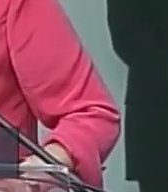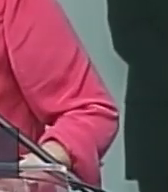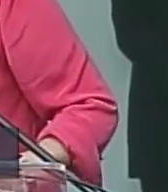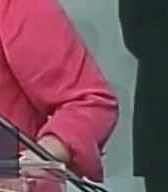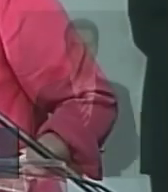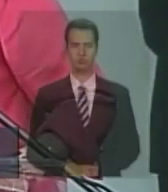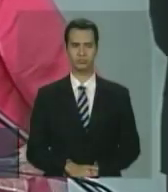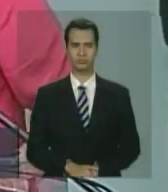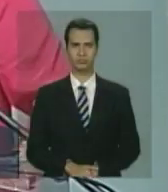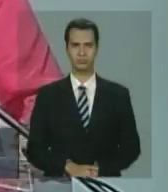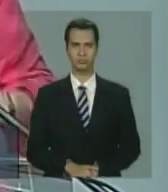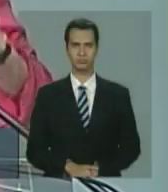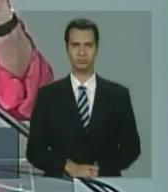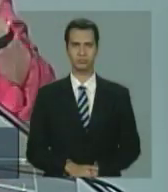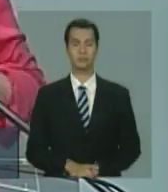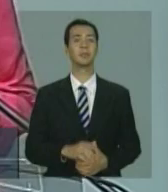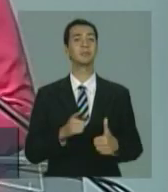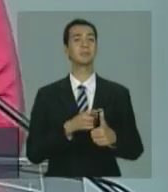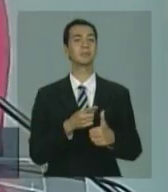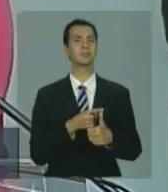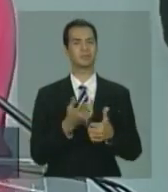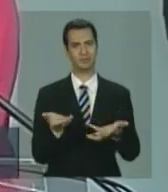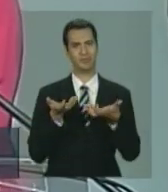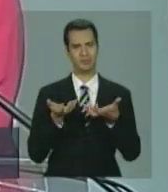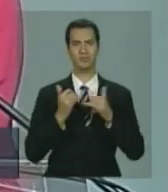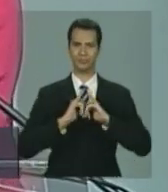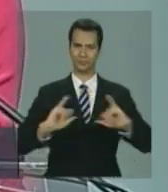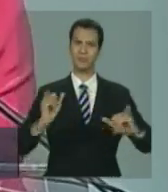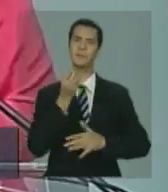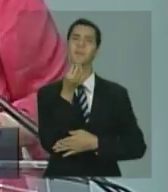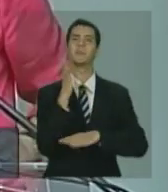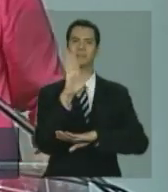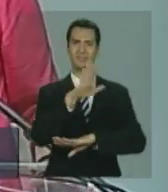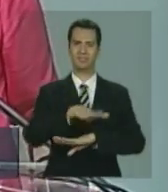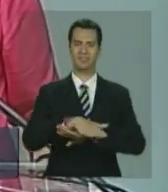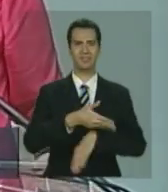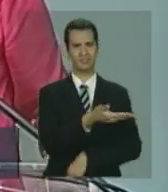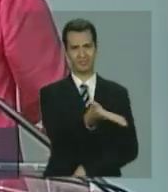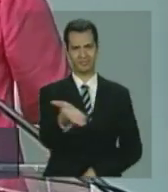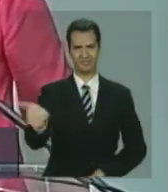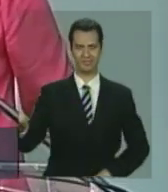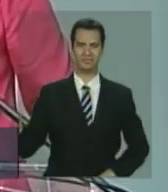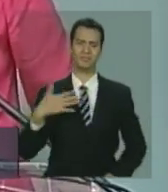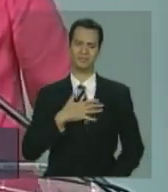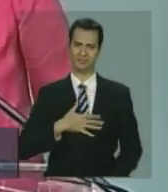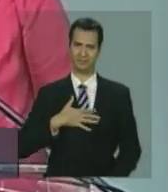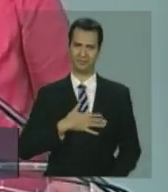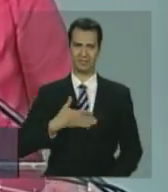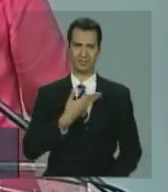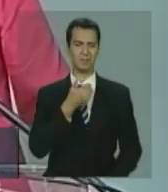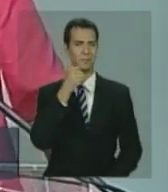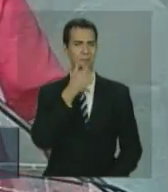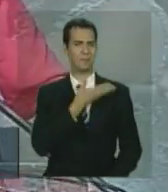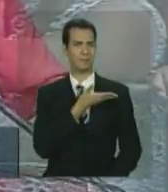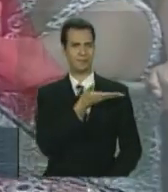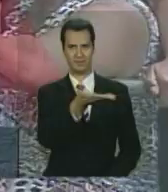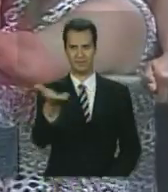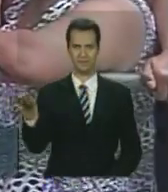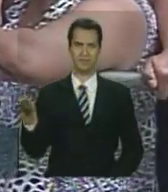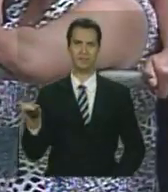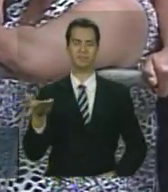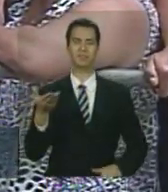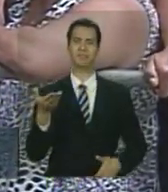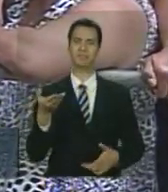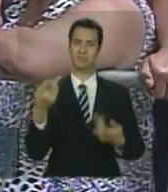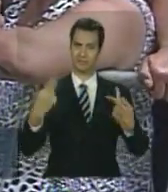Eu queria primeiro desejar boa tarde a todas, as nossas queridas companheiras aqui de Angra,